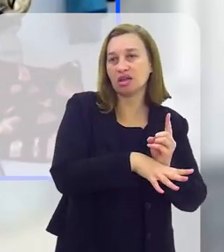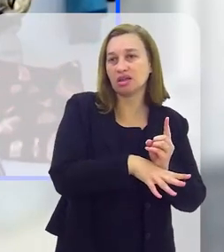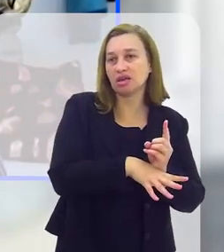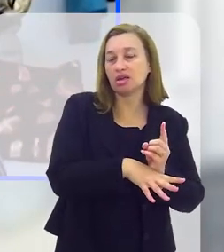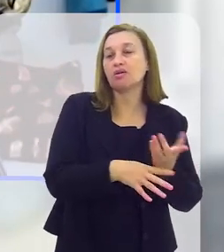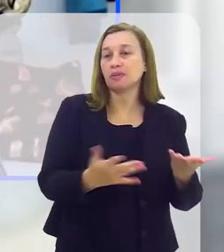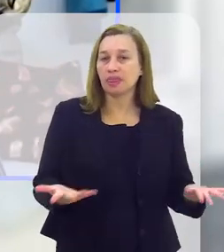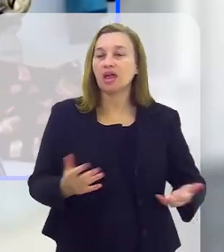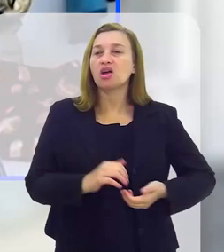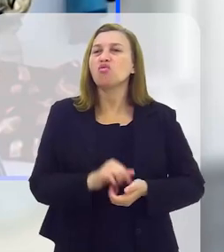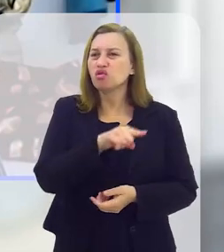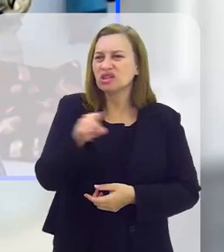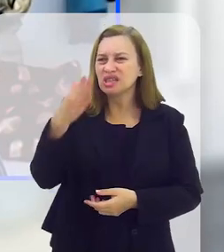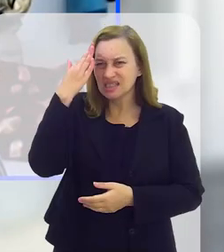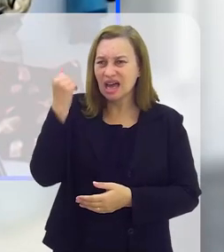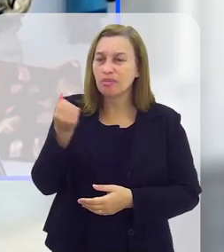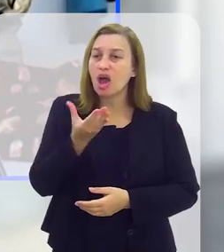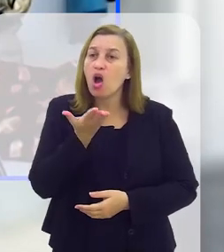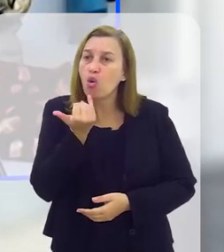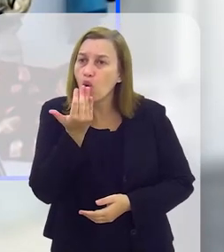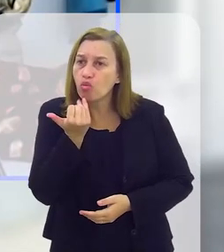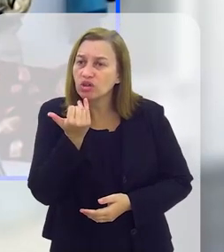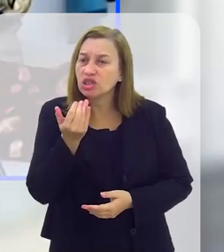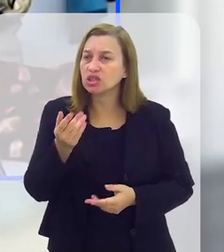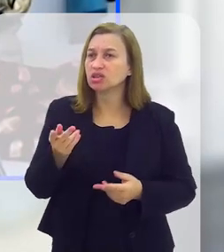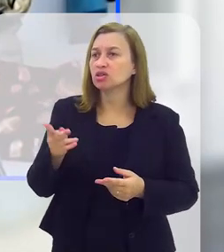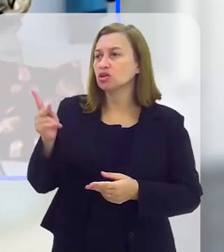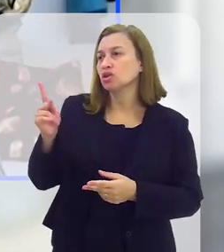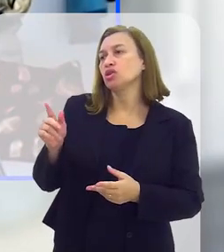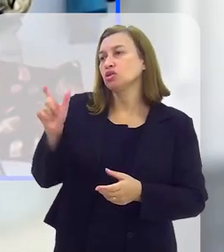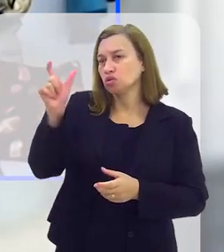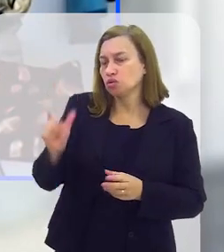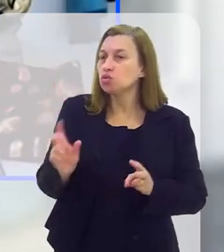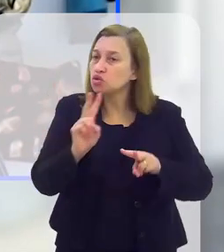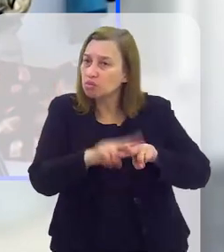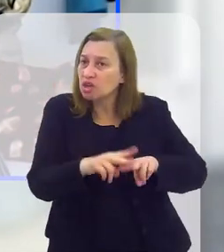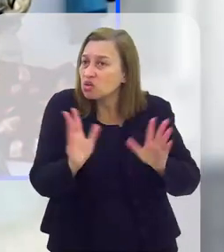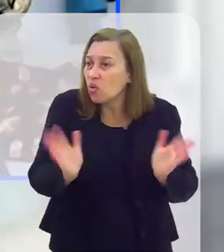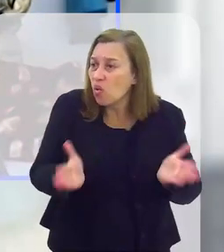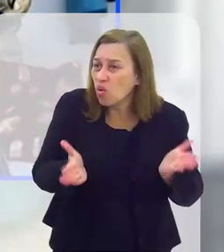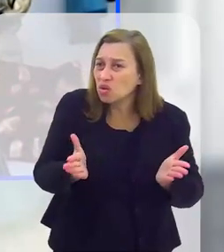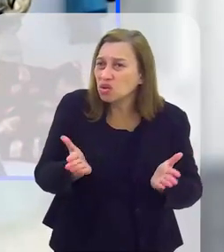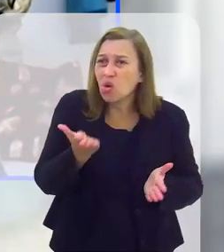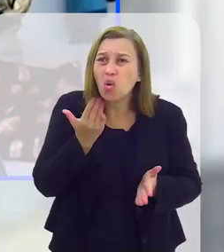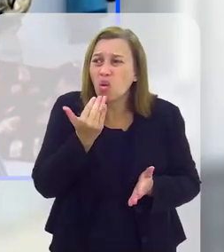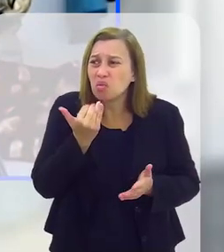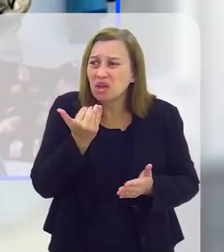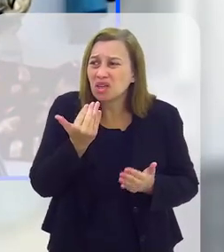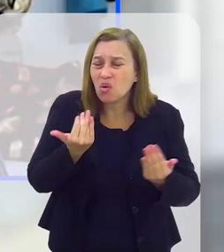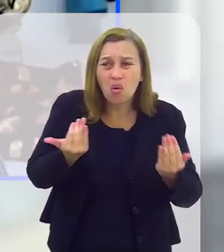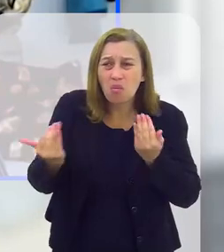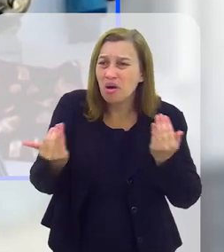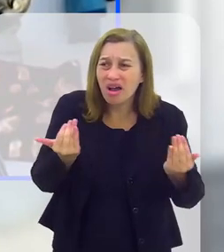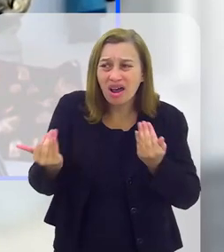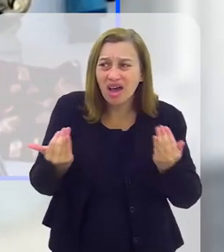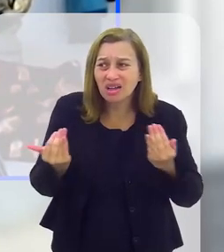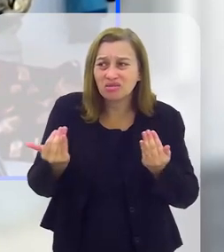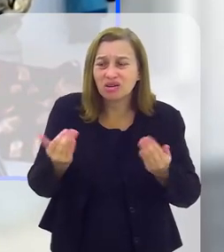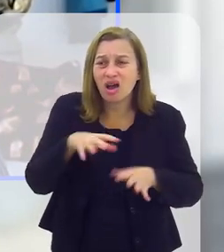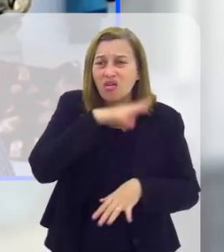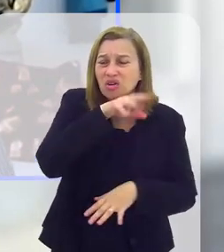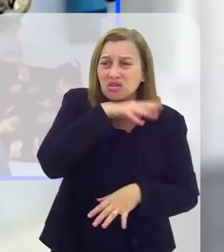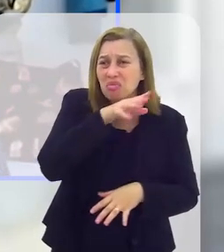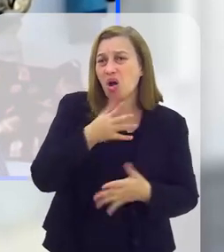lá dentro. Você sabe que a comida dos presos, hoje, como ontem, como sempre, é comida que nem os